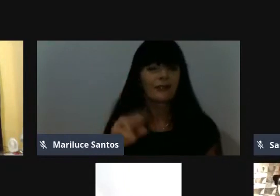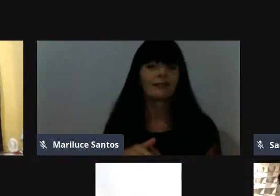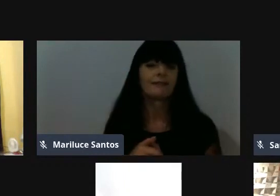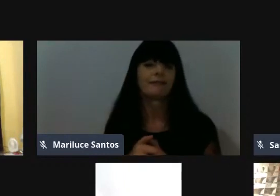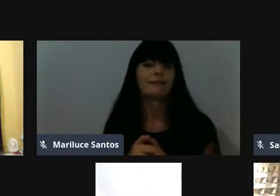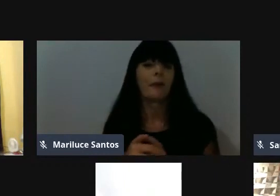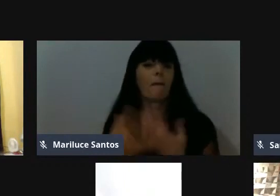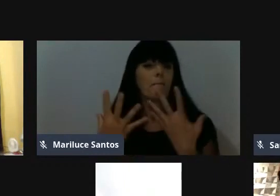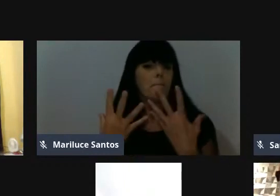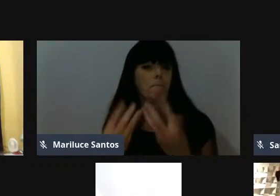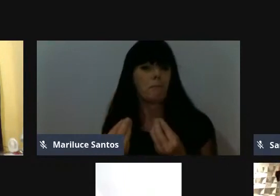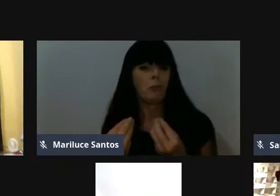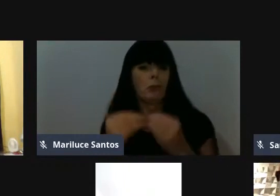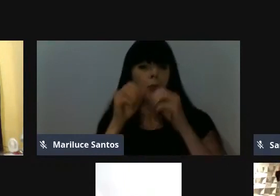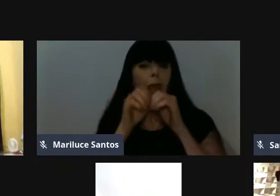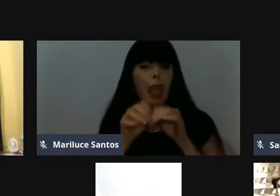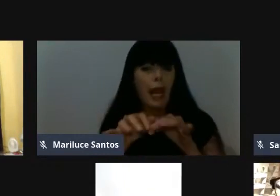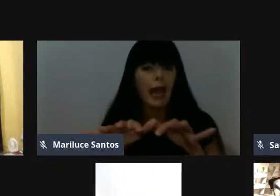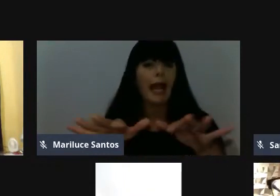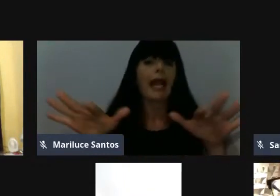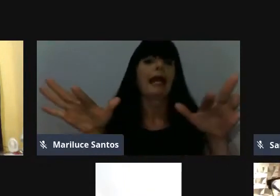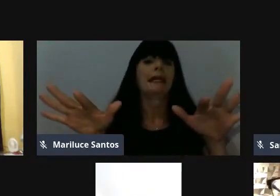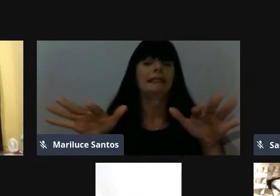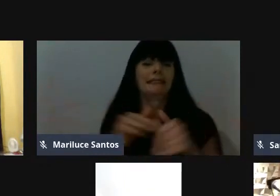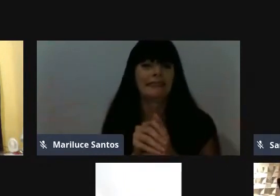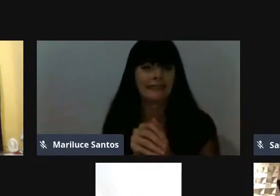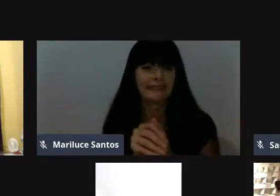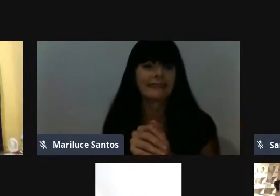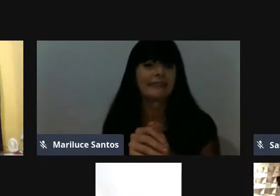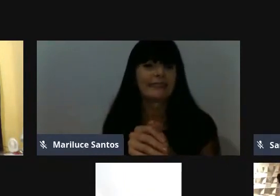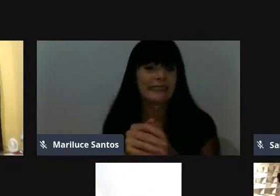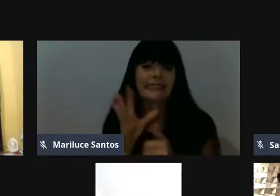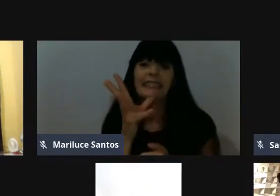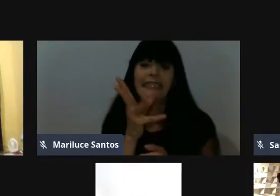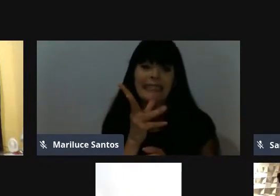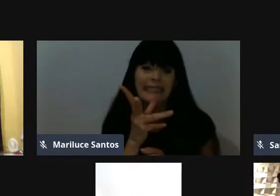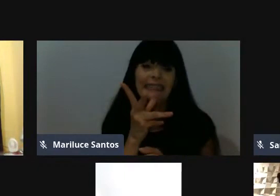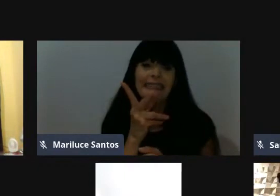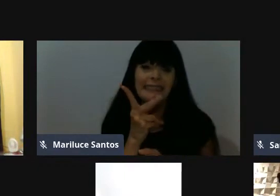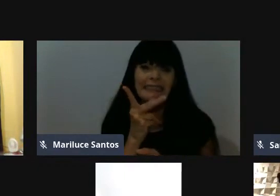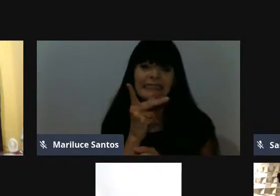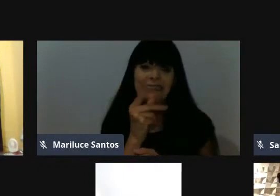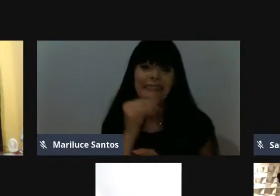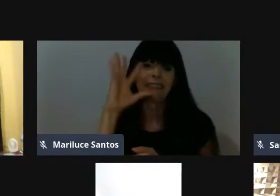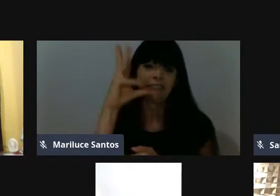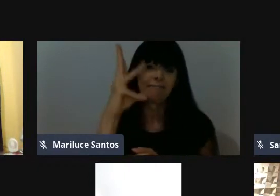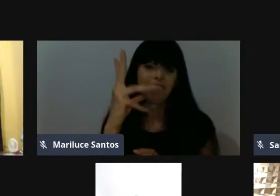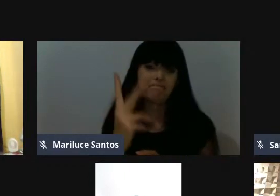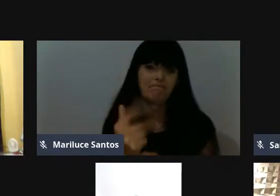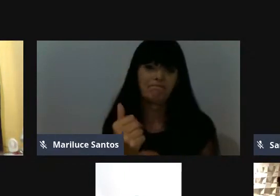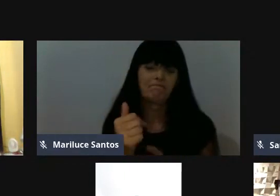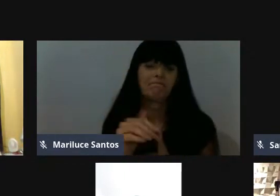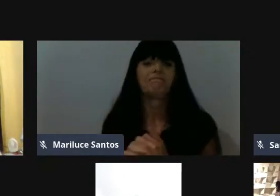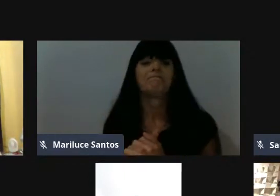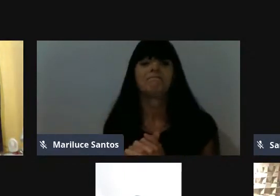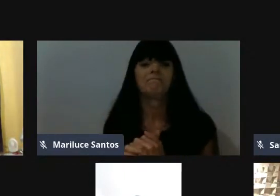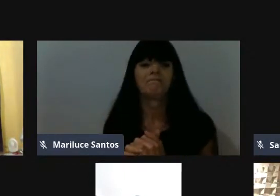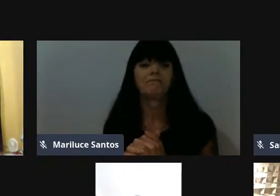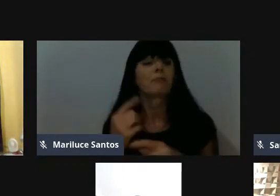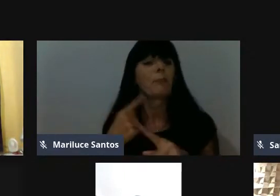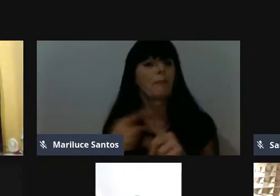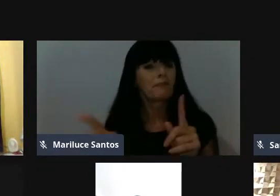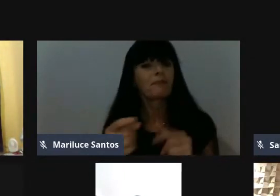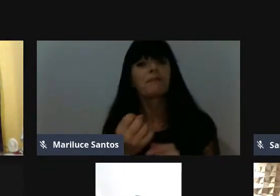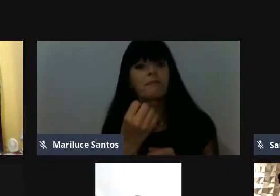deveria abrir muitos braços, são muitas, muitas coisas a considerar que gastariam bem mais tempo, né?